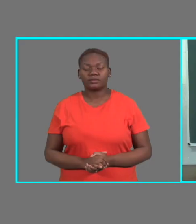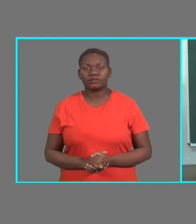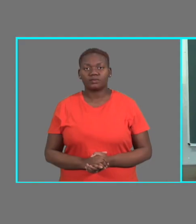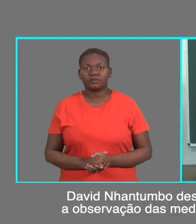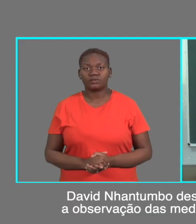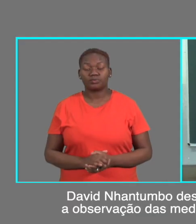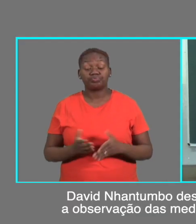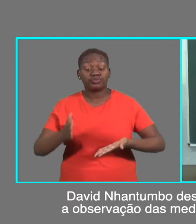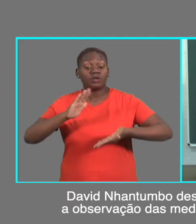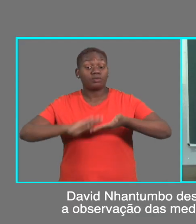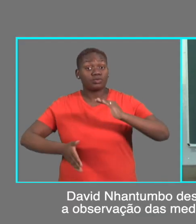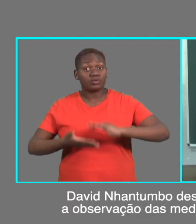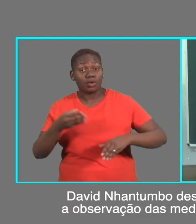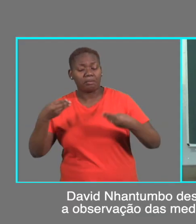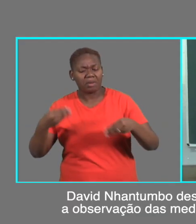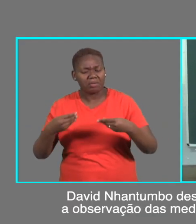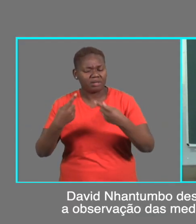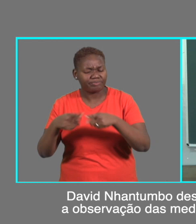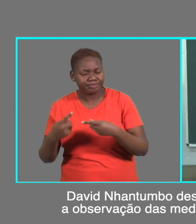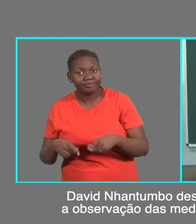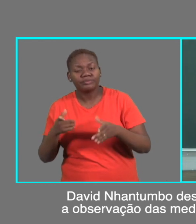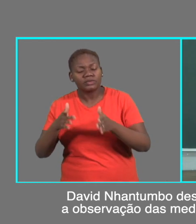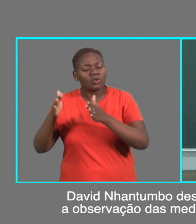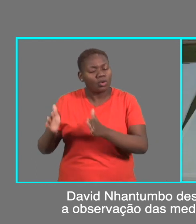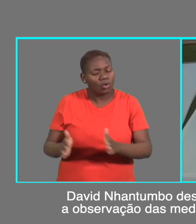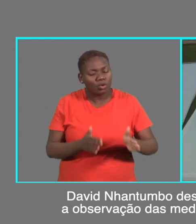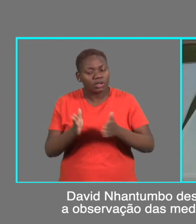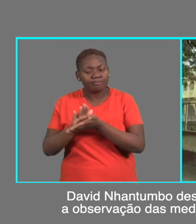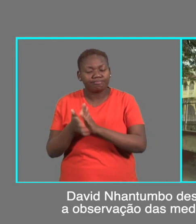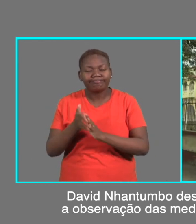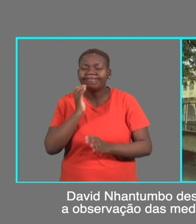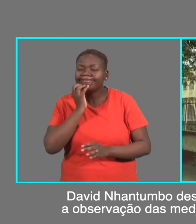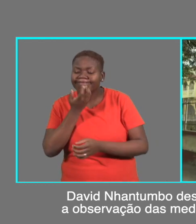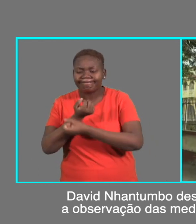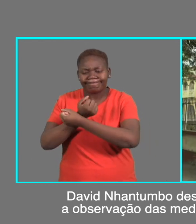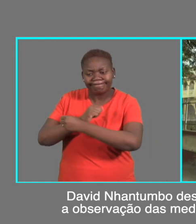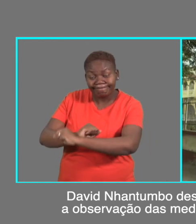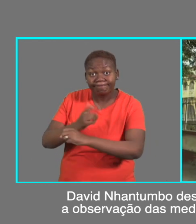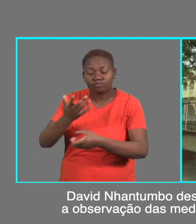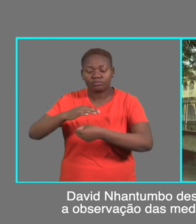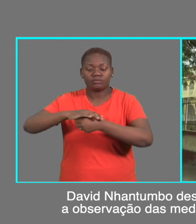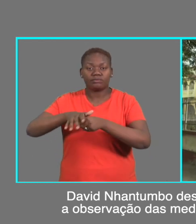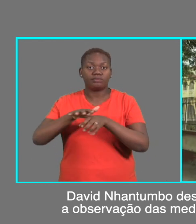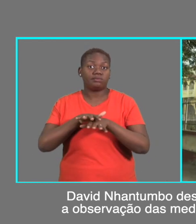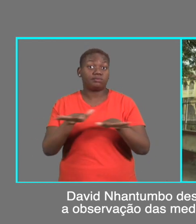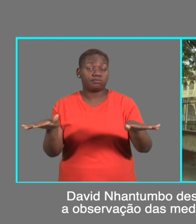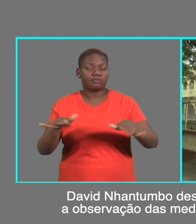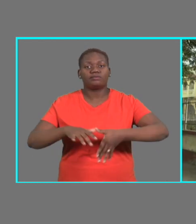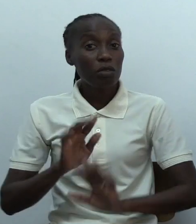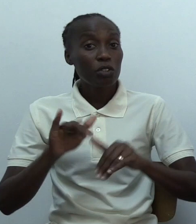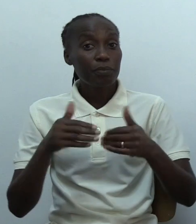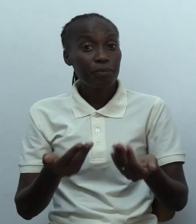David Niantumbo destaca o papel do professor para garantir a observação das medidas de prevenção do novo